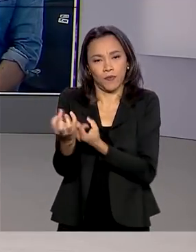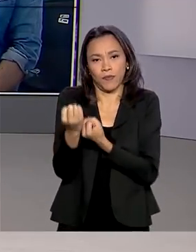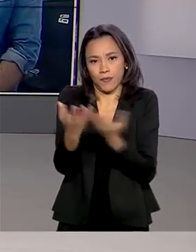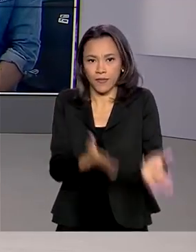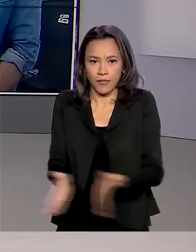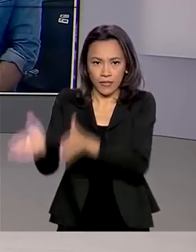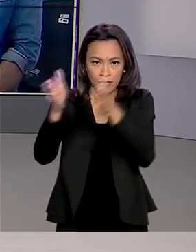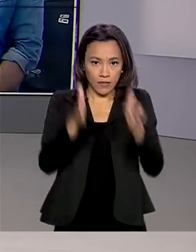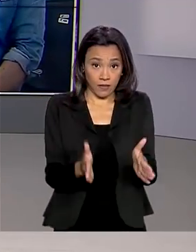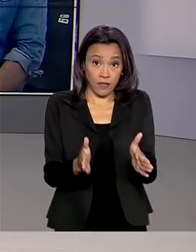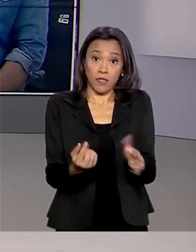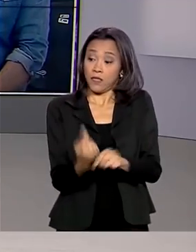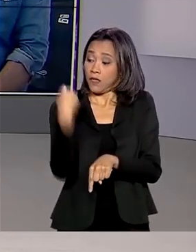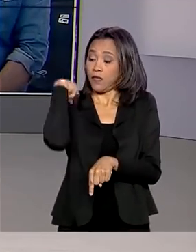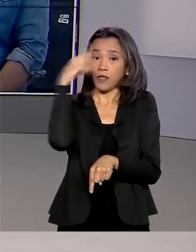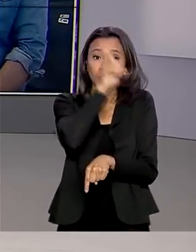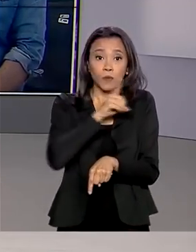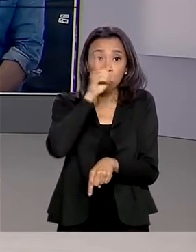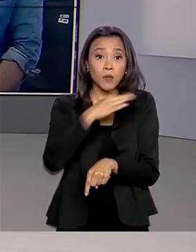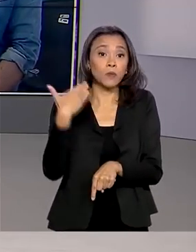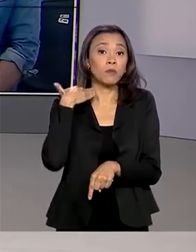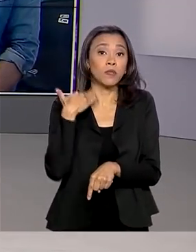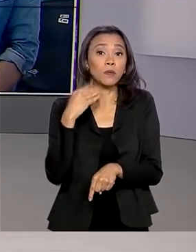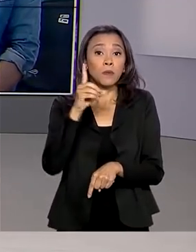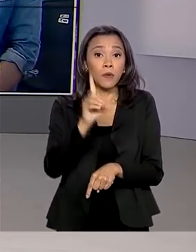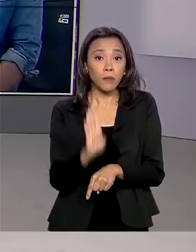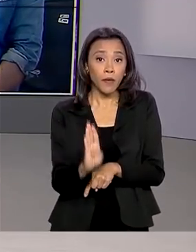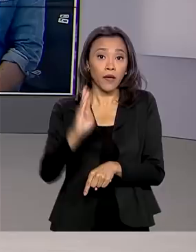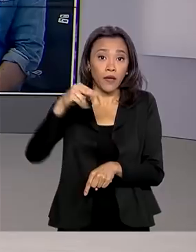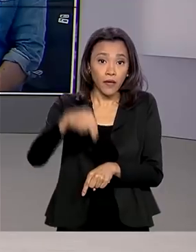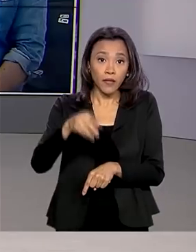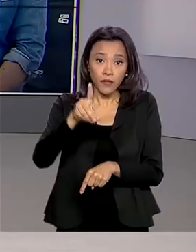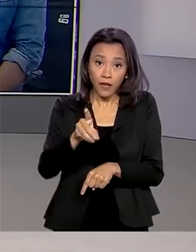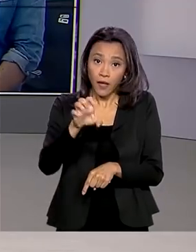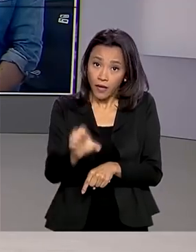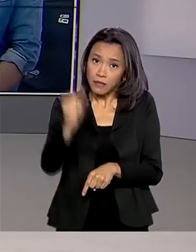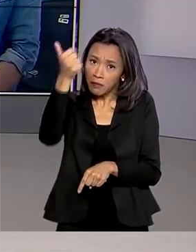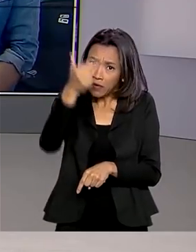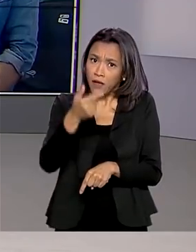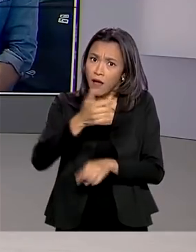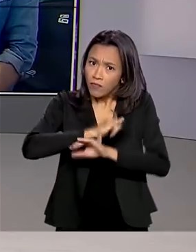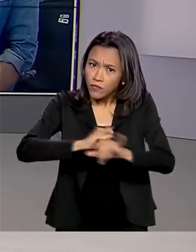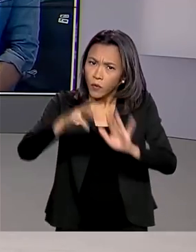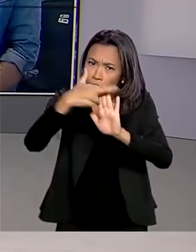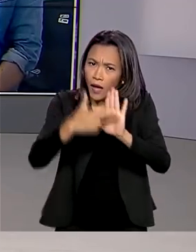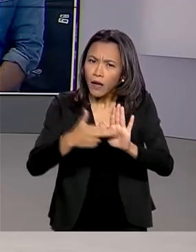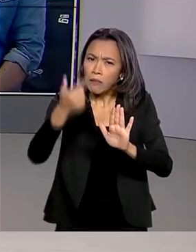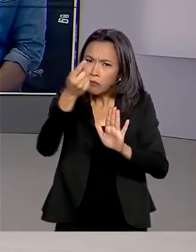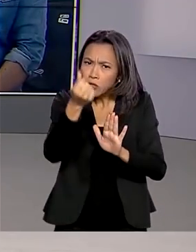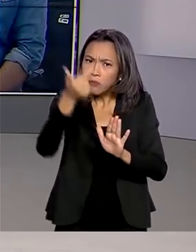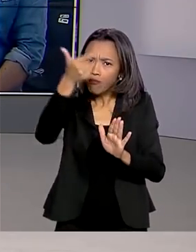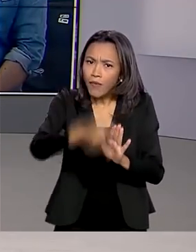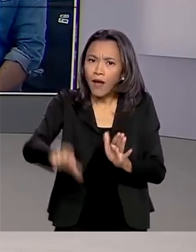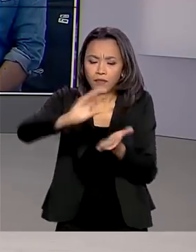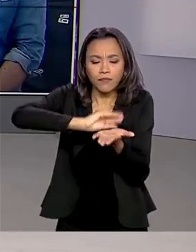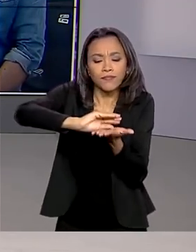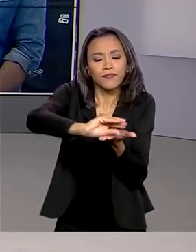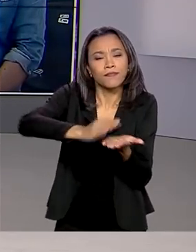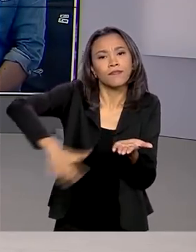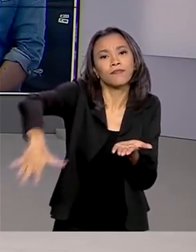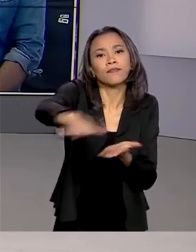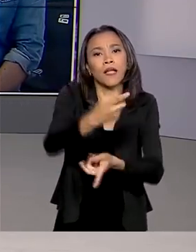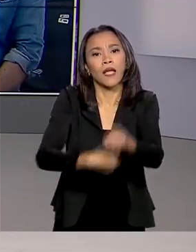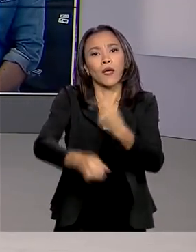neste domingo, o BNDES anunciou medidas para injetar mais dinheiro na economia. A gente volta ao Rio de Janeiro para